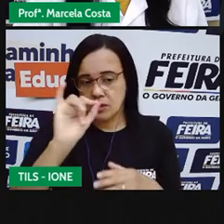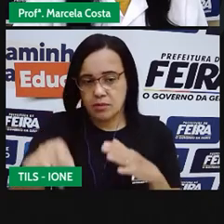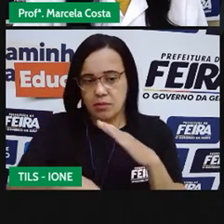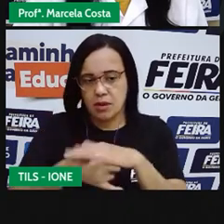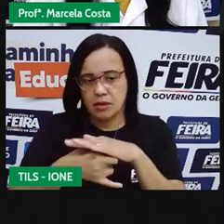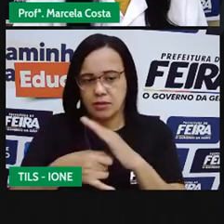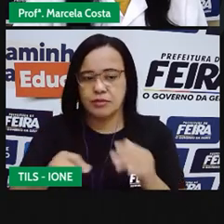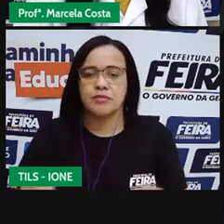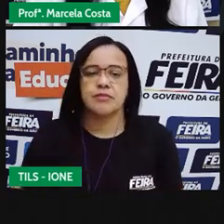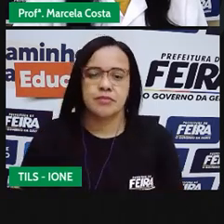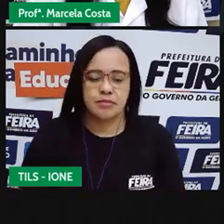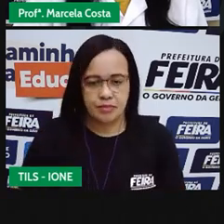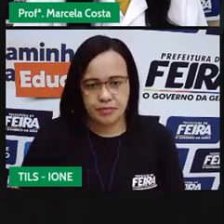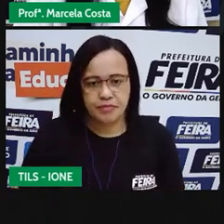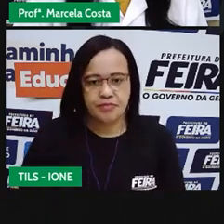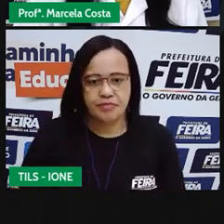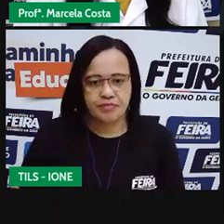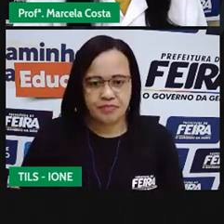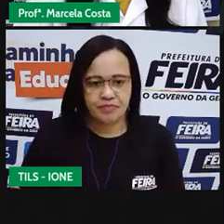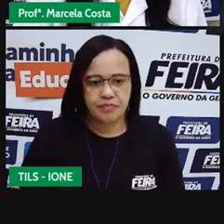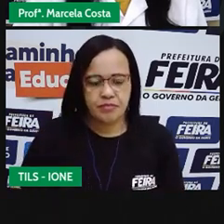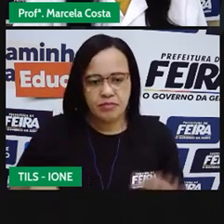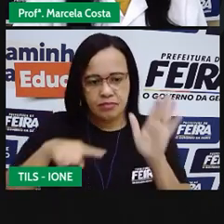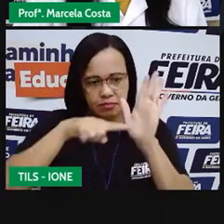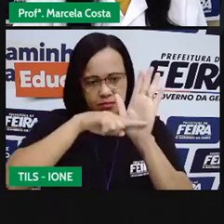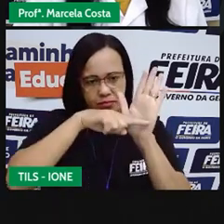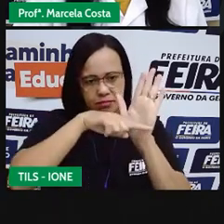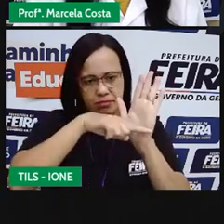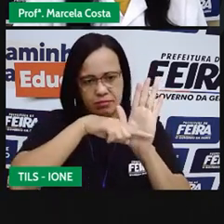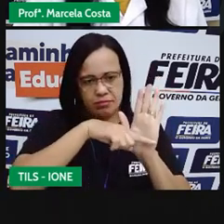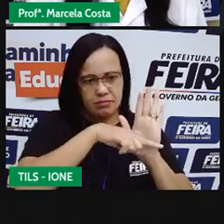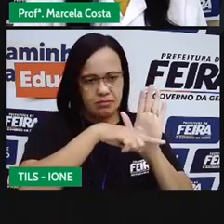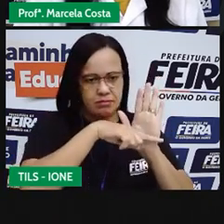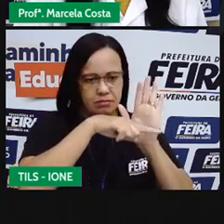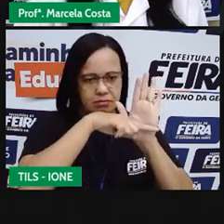e aqui eu vou colocar o símbolo da subtração